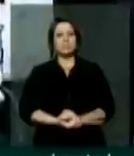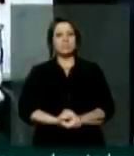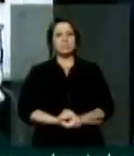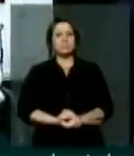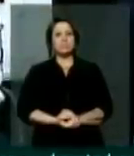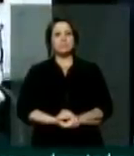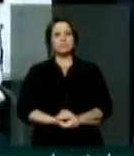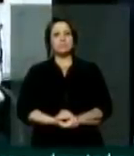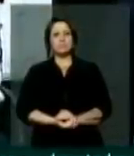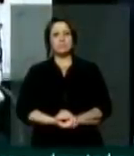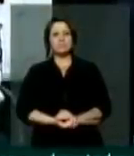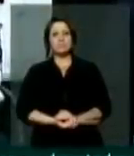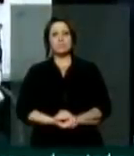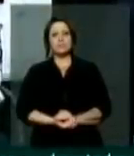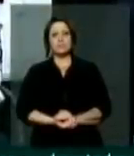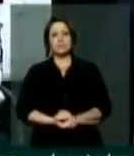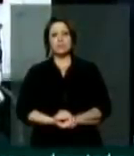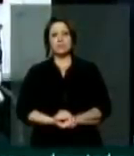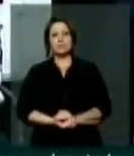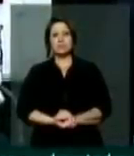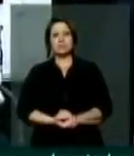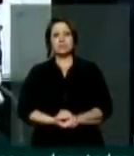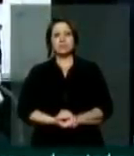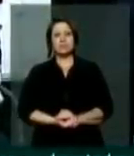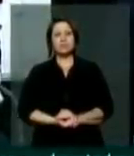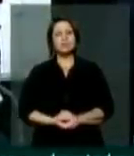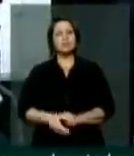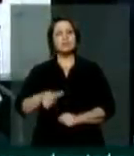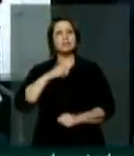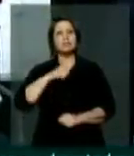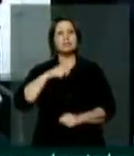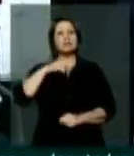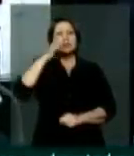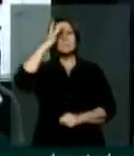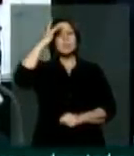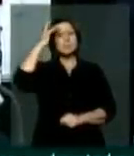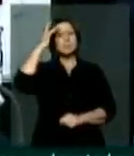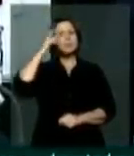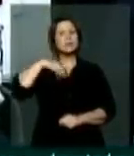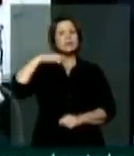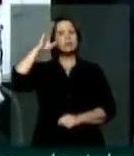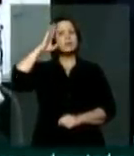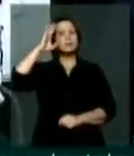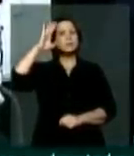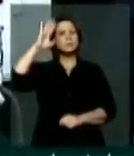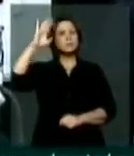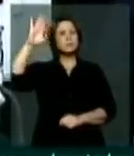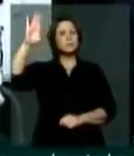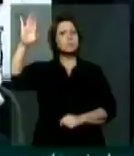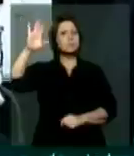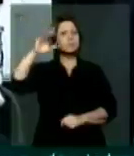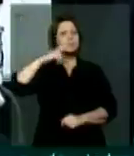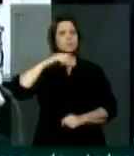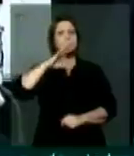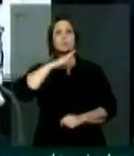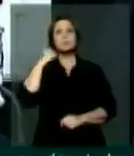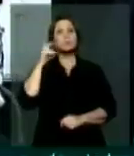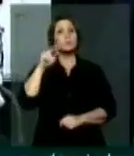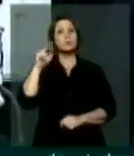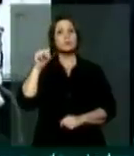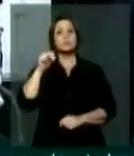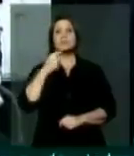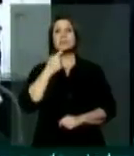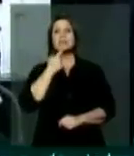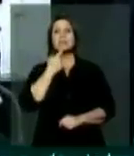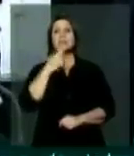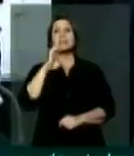Um homem que tem ideias, ideais e sonhos não morre nunca. E Eduardo, com certeza, é um desses